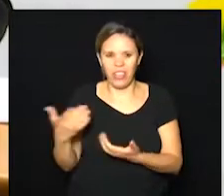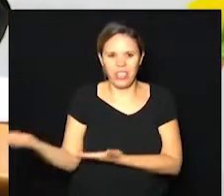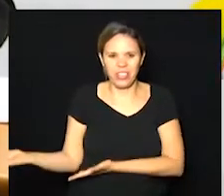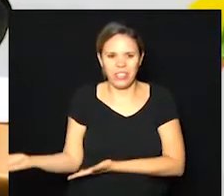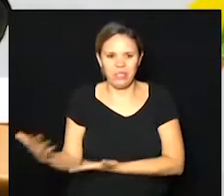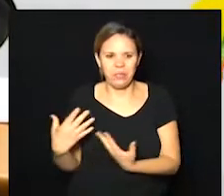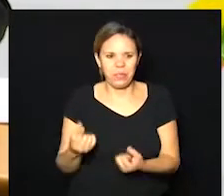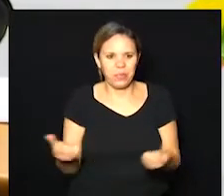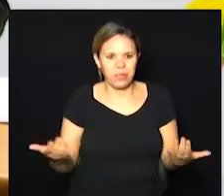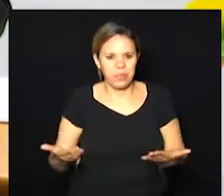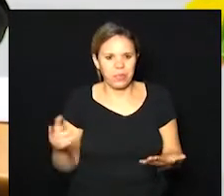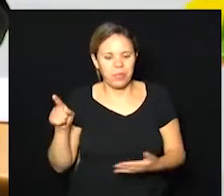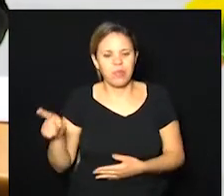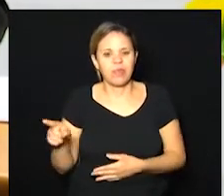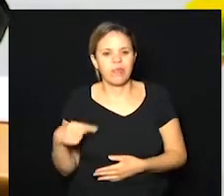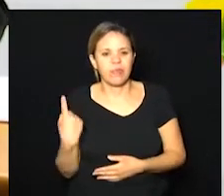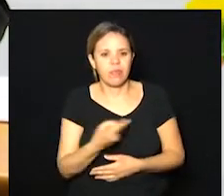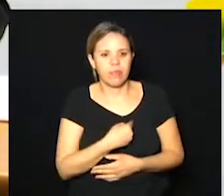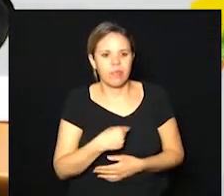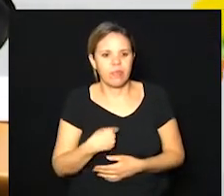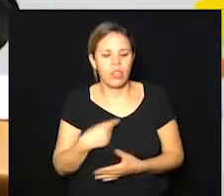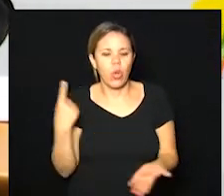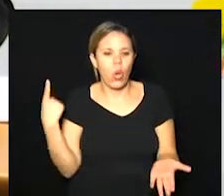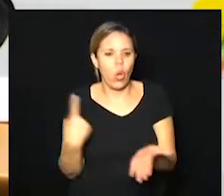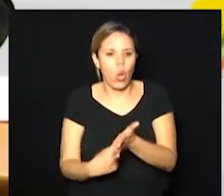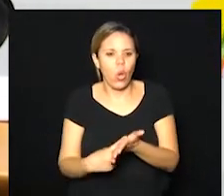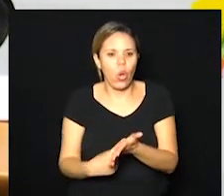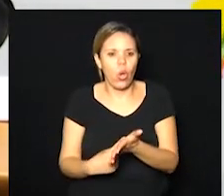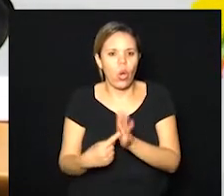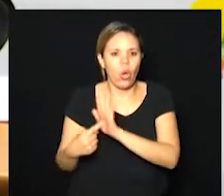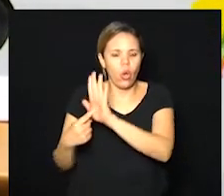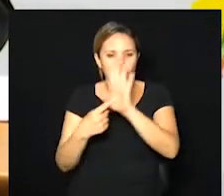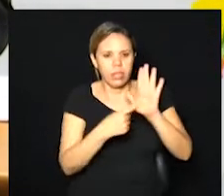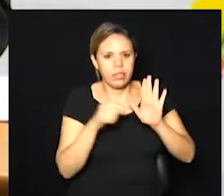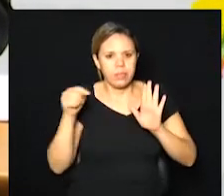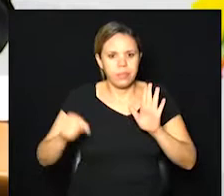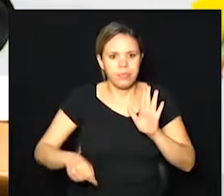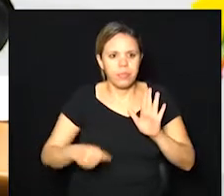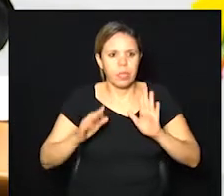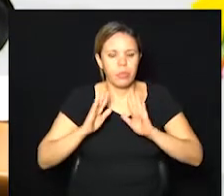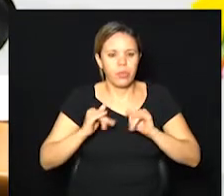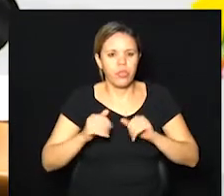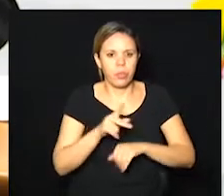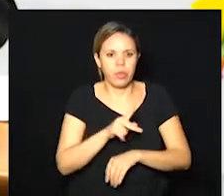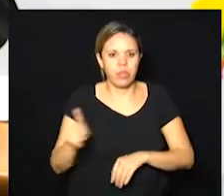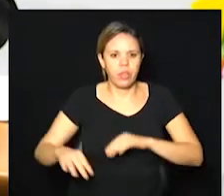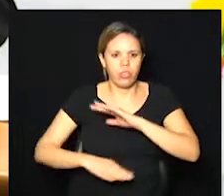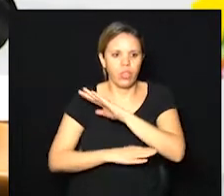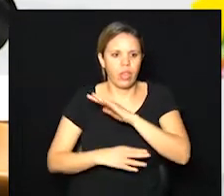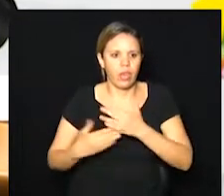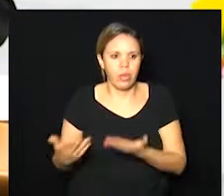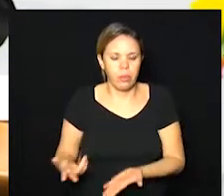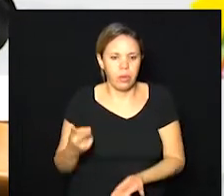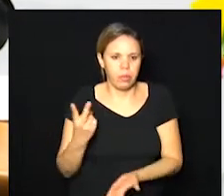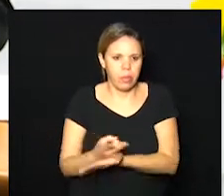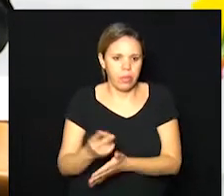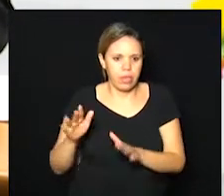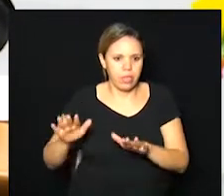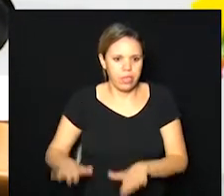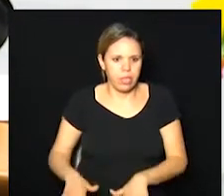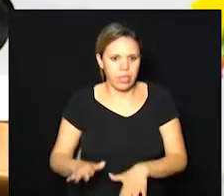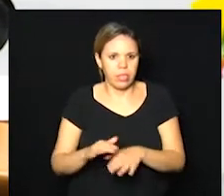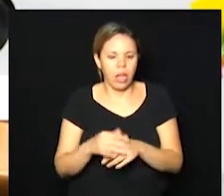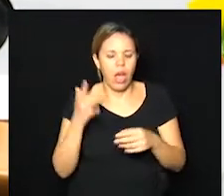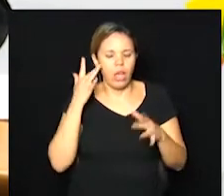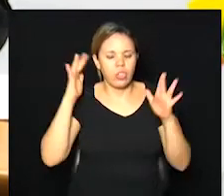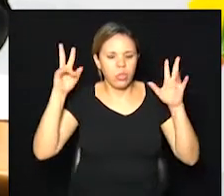Vamos agora aquilo que nós nos comprometemos de nos apresentar, pedir até que o presidente da Câmara permanecesse, que eu acho que é um